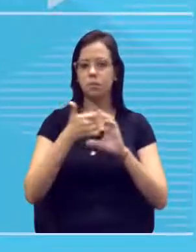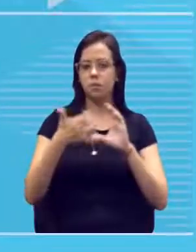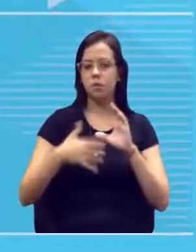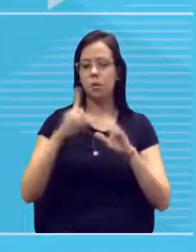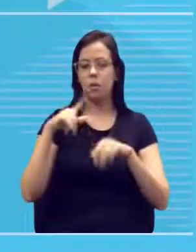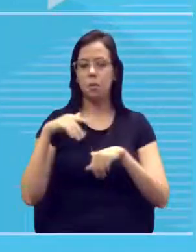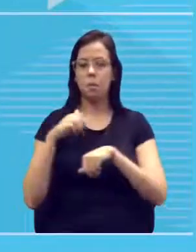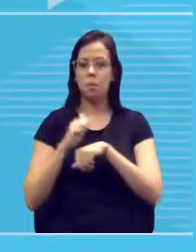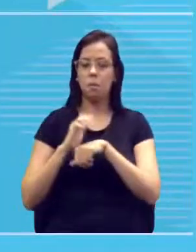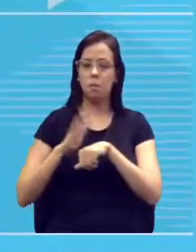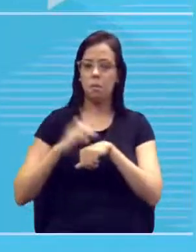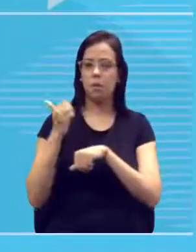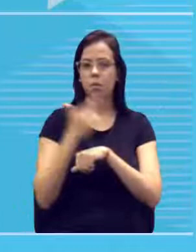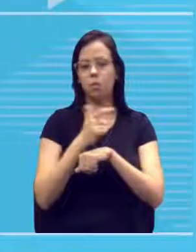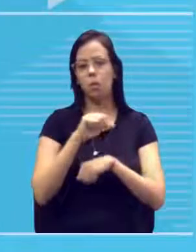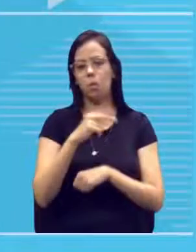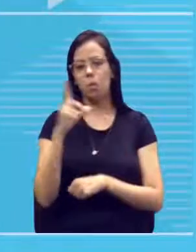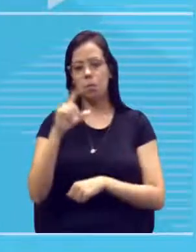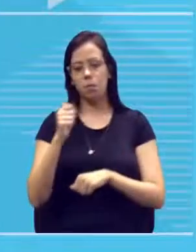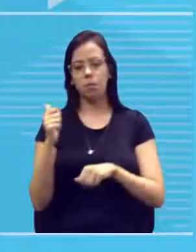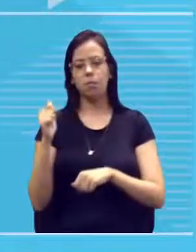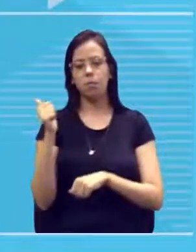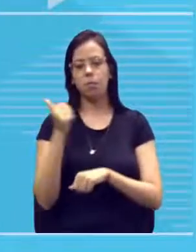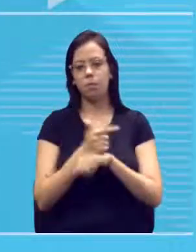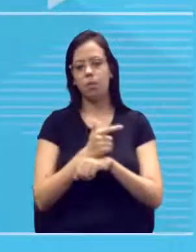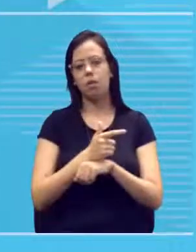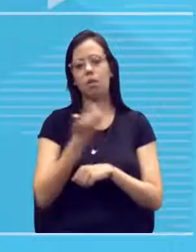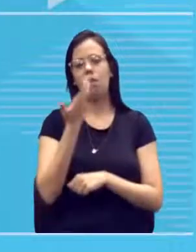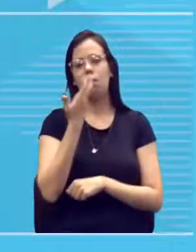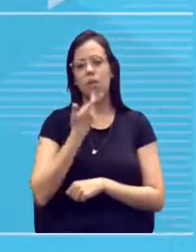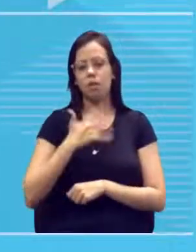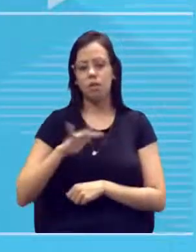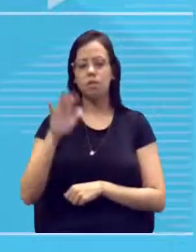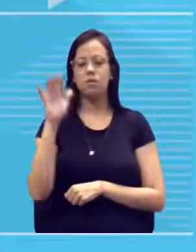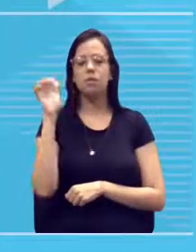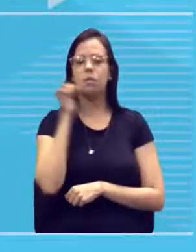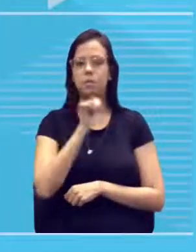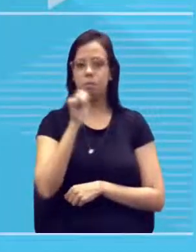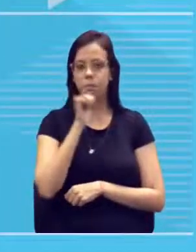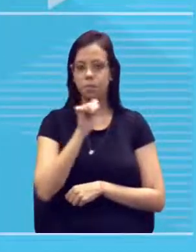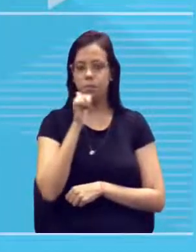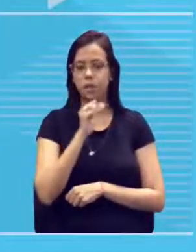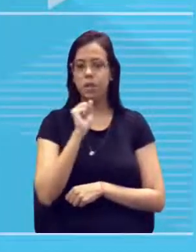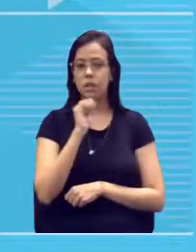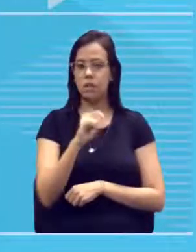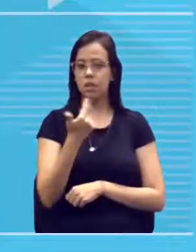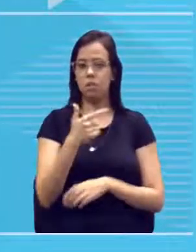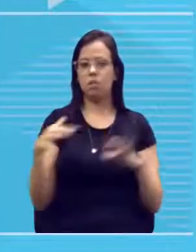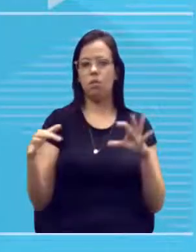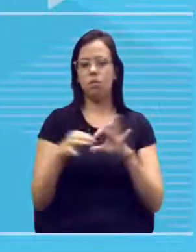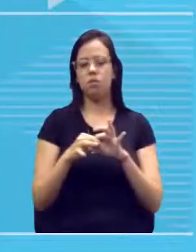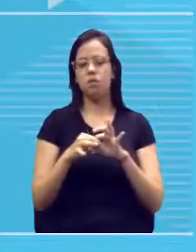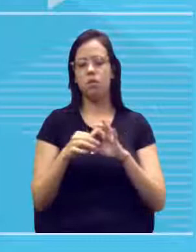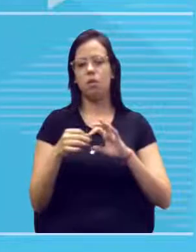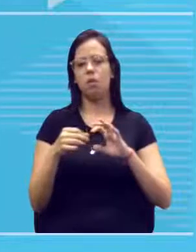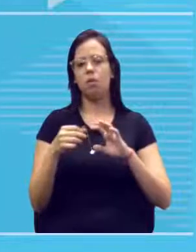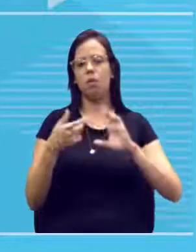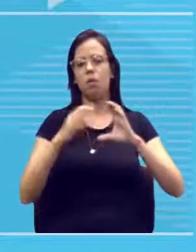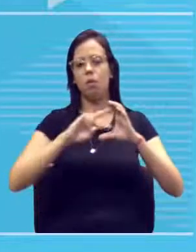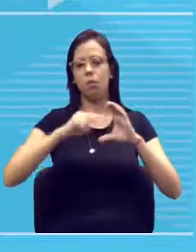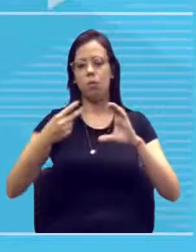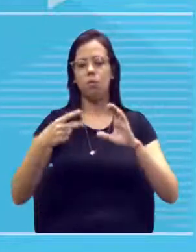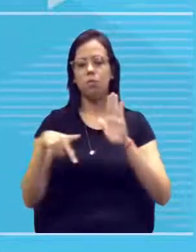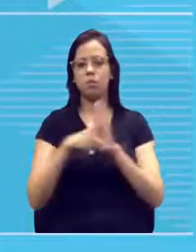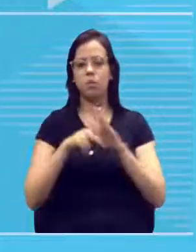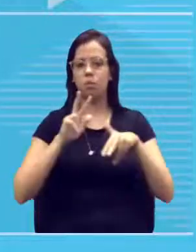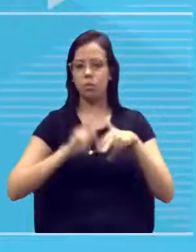maior ou é menor da criança do sexo feminino. Se não está ligada ao cromossomo sexual, essa probabilidade não vai